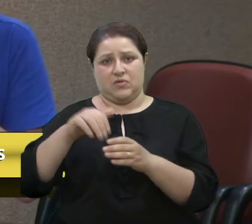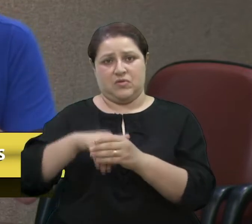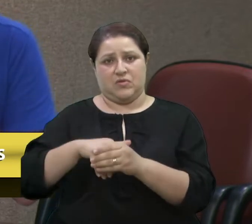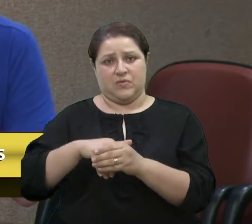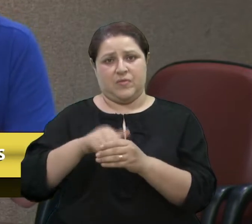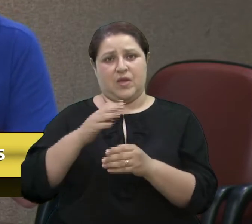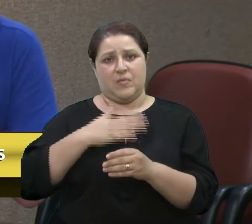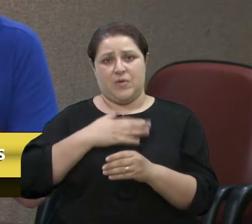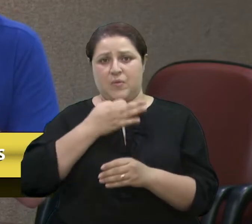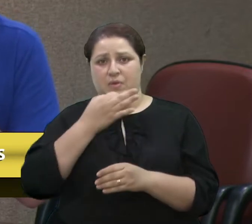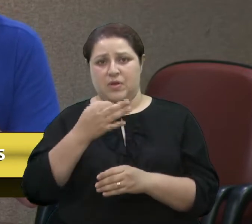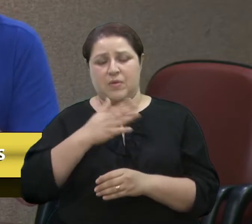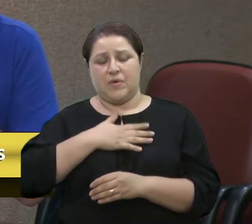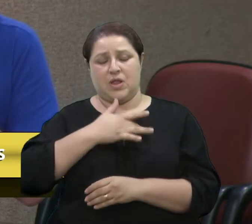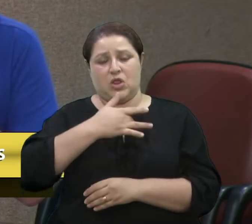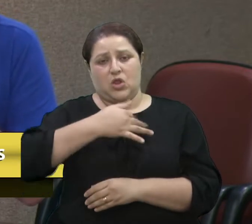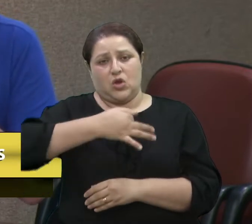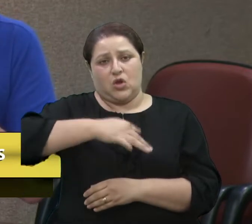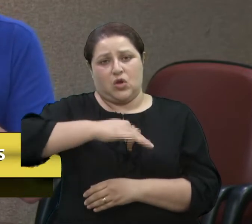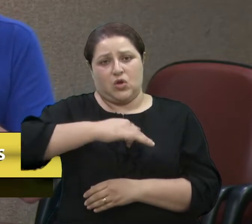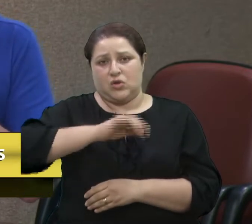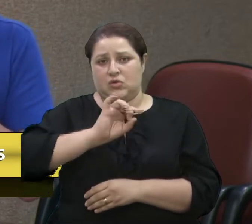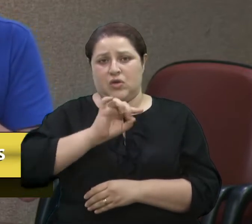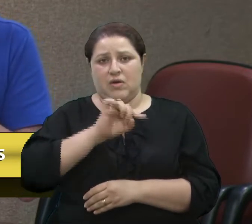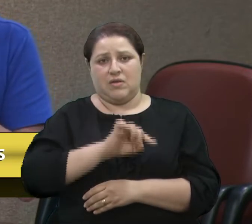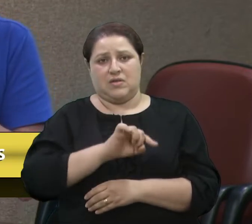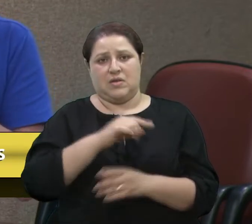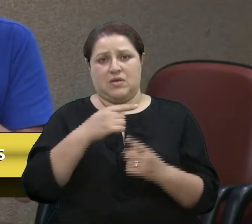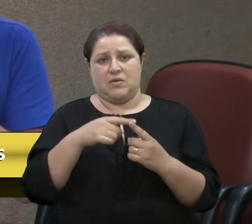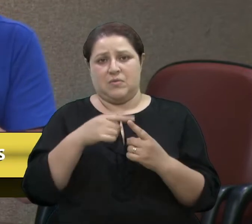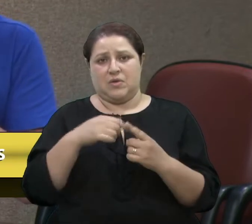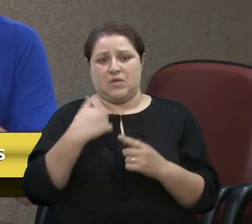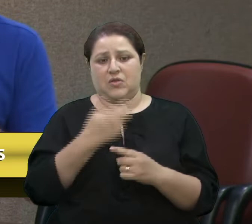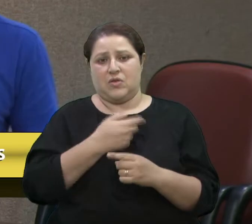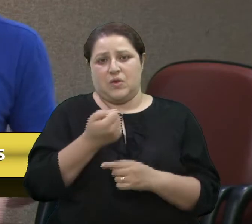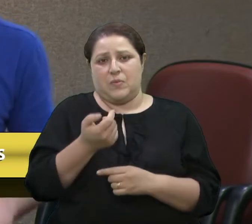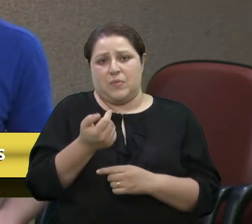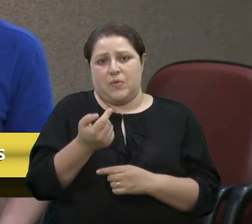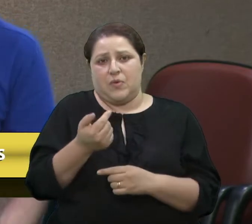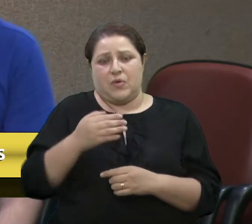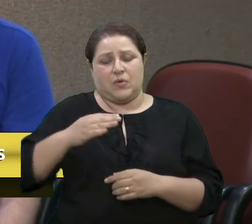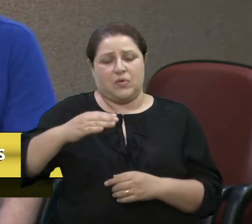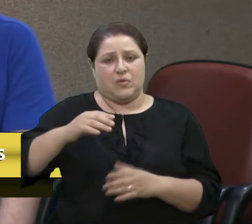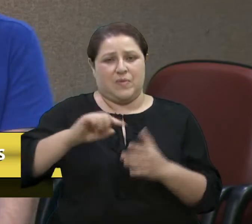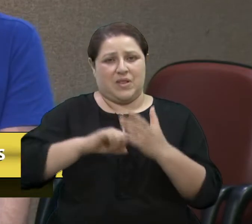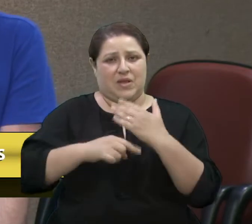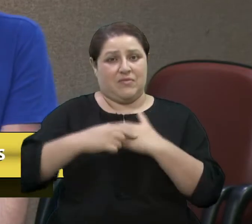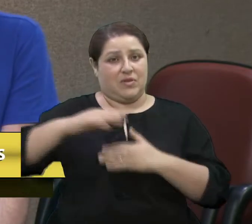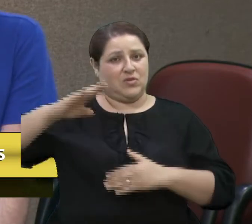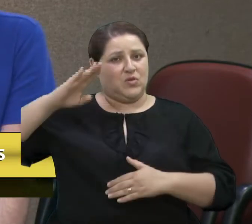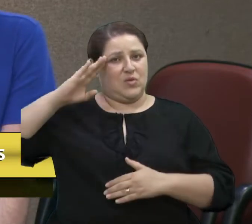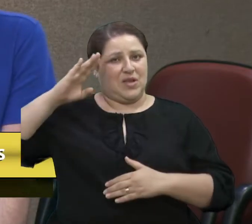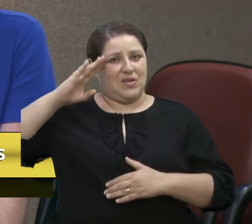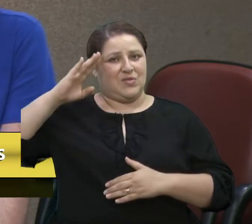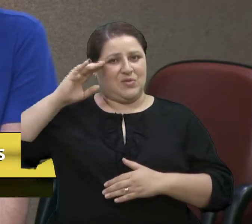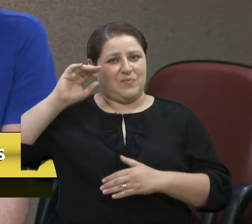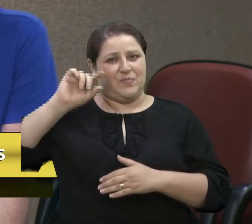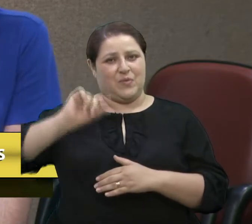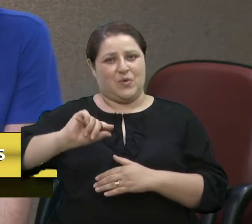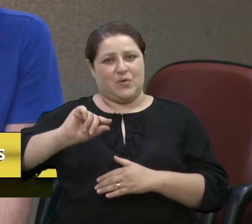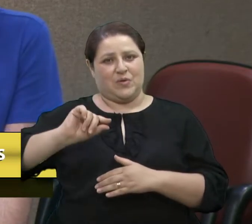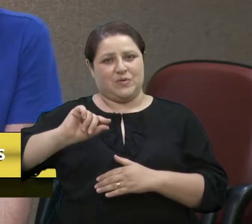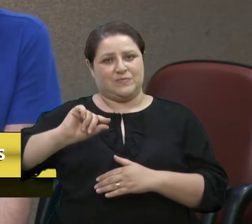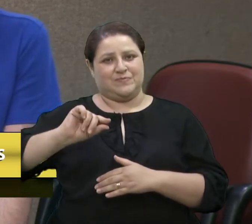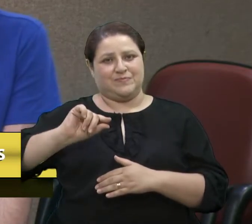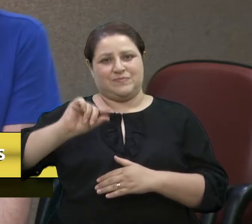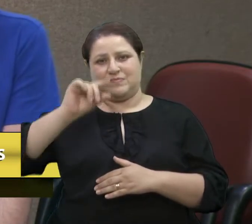Essa é a minha dor. Só essa. Porque nós já estamos tão poucos soldados, vereador Cadore e vereador Bressan. Não vale a